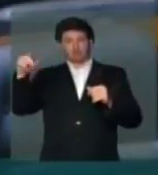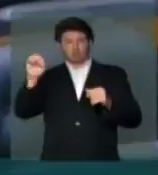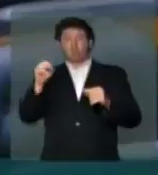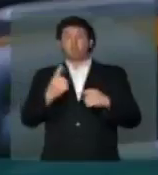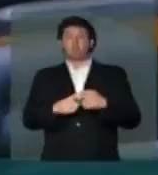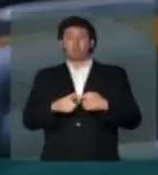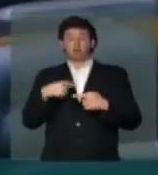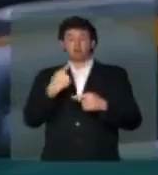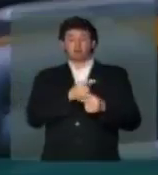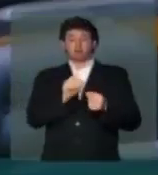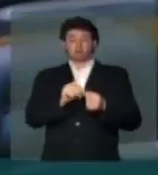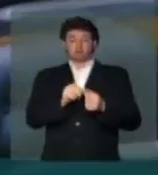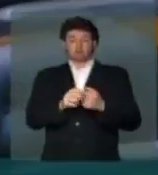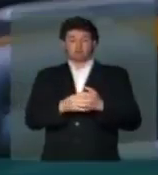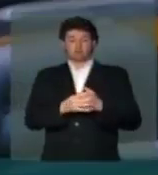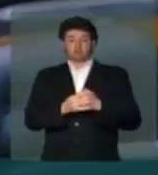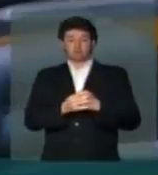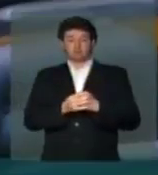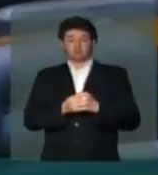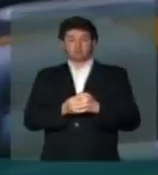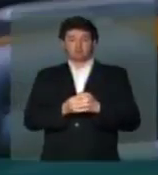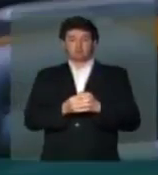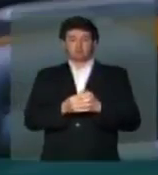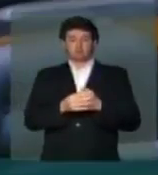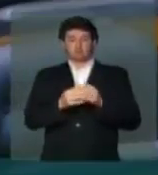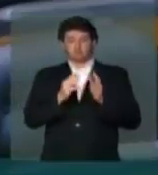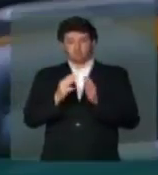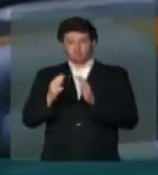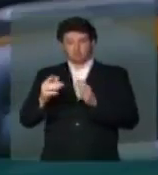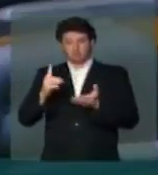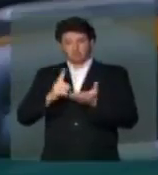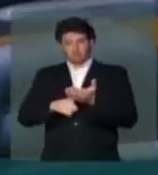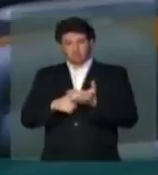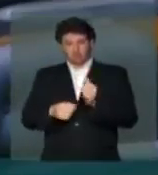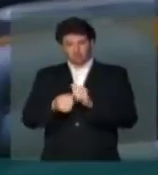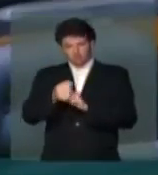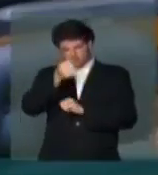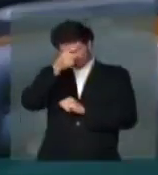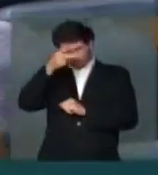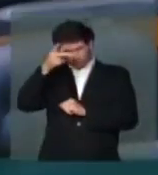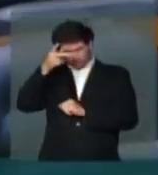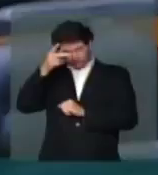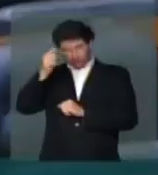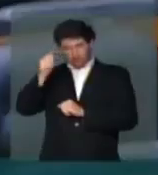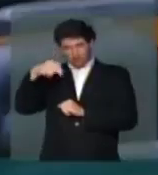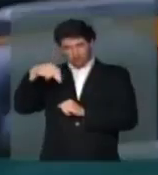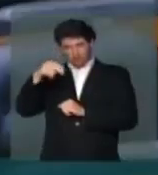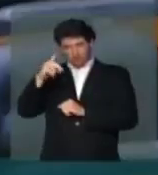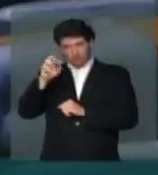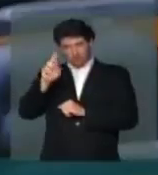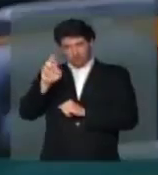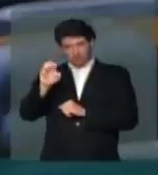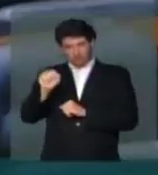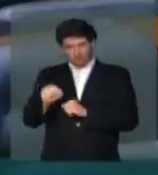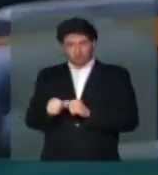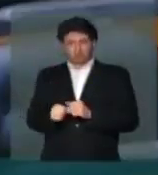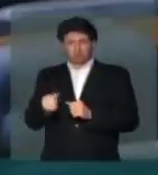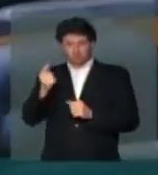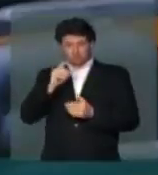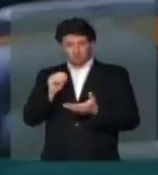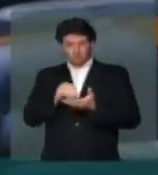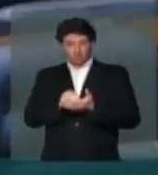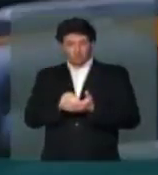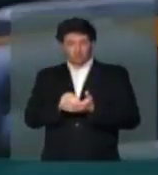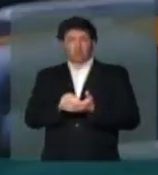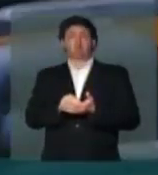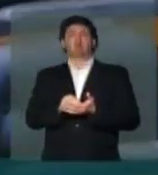nós fizemos um processo de entendimento com o prefeito Anders para a instalação de câmaras